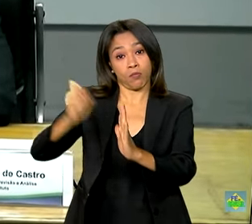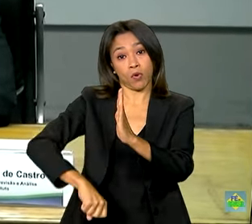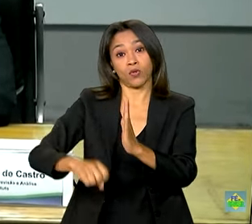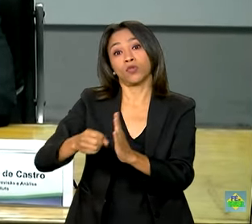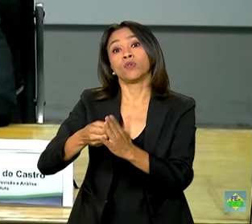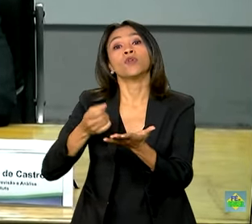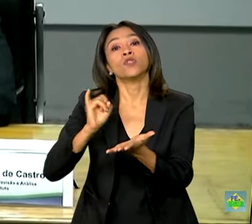vinculado.